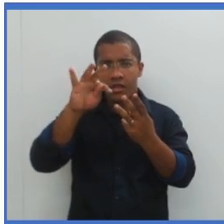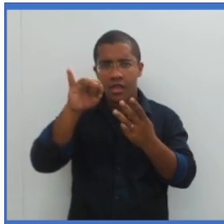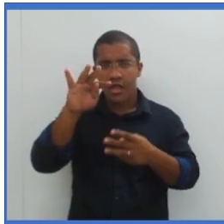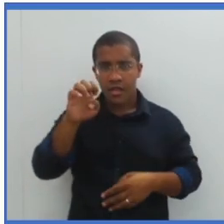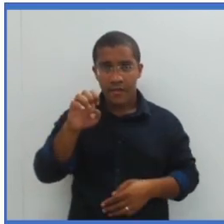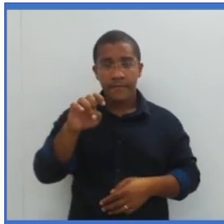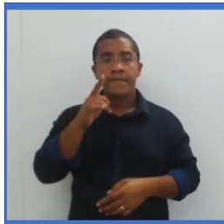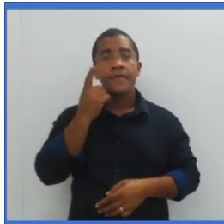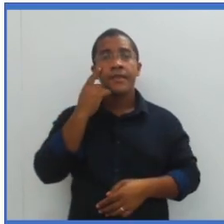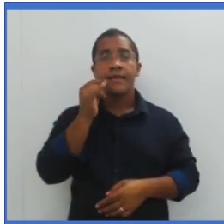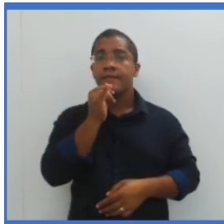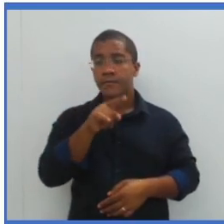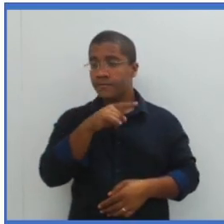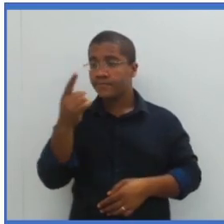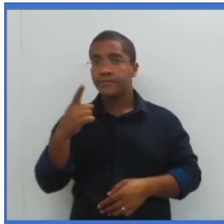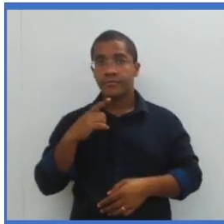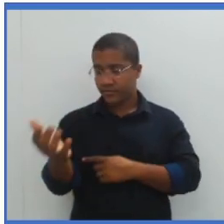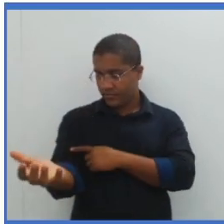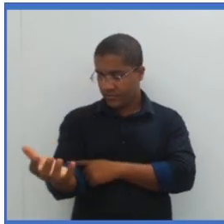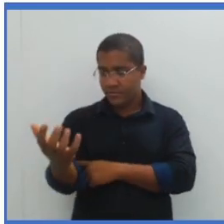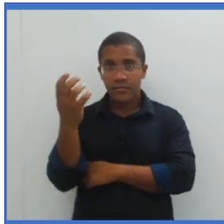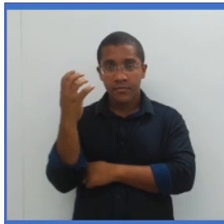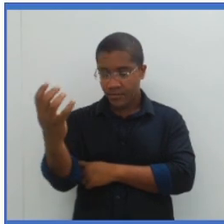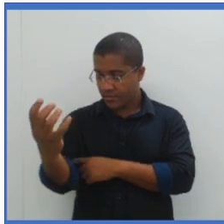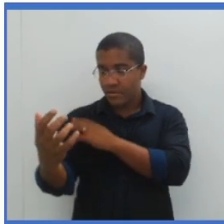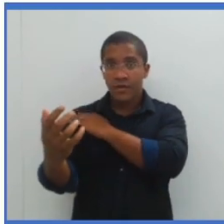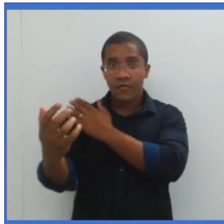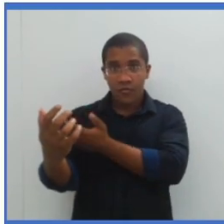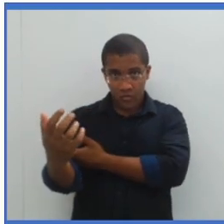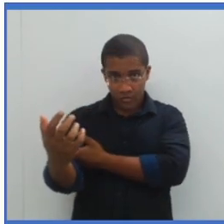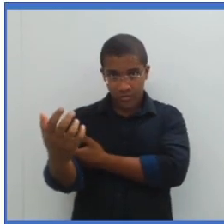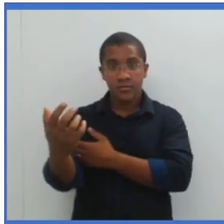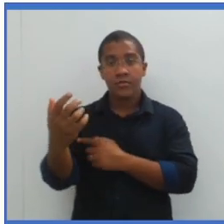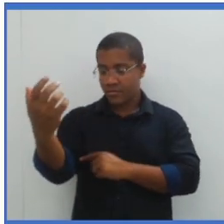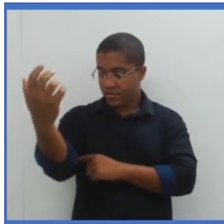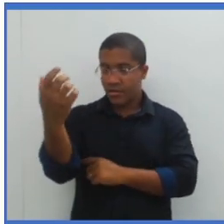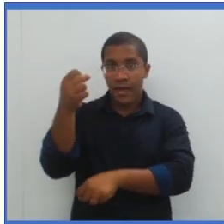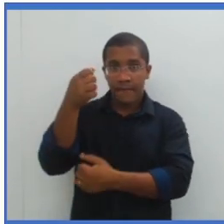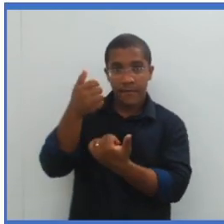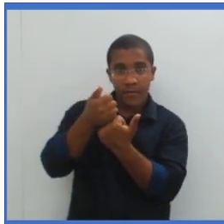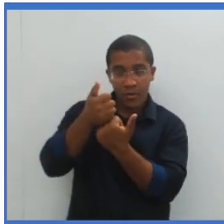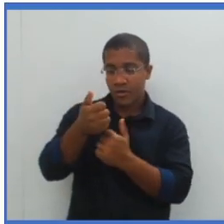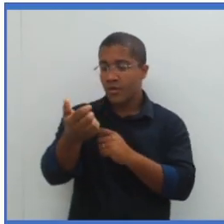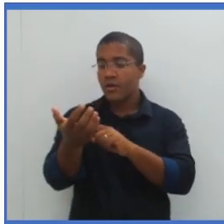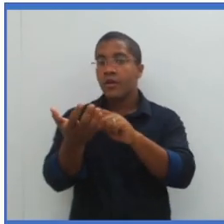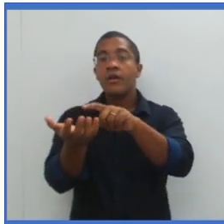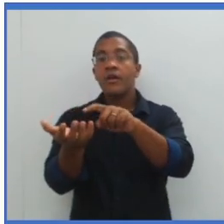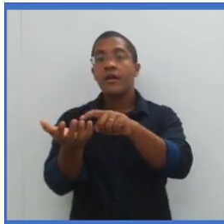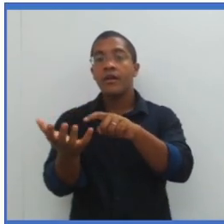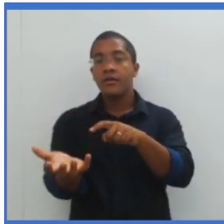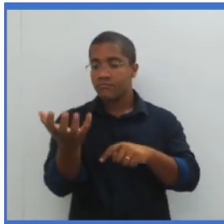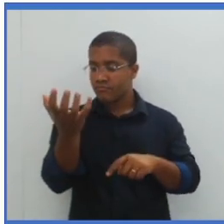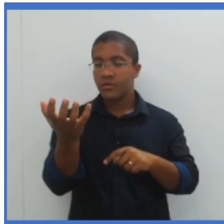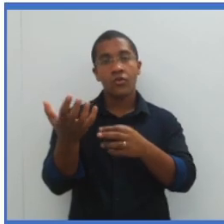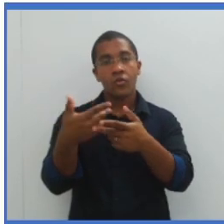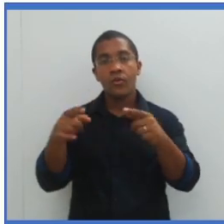No segundo exemplo, eu tenho ponto de apoio no braço, força potente no bíceps e a força de resistência